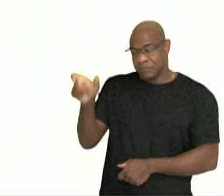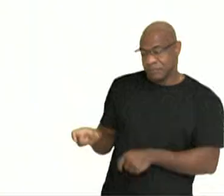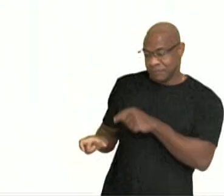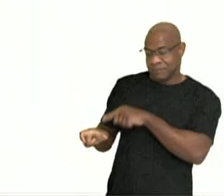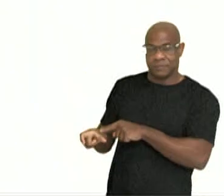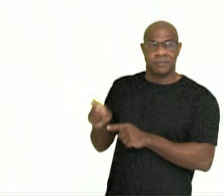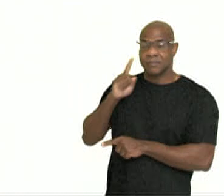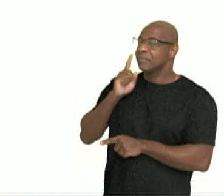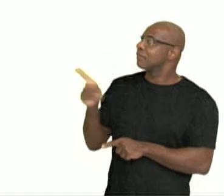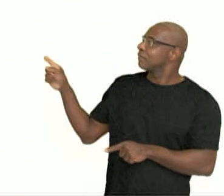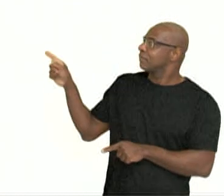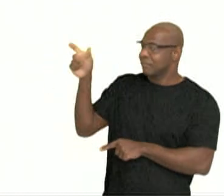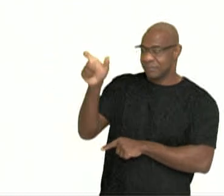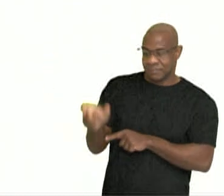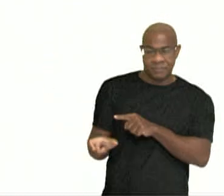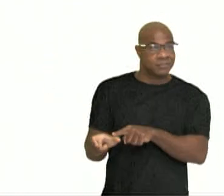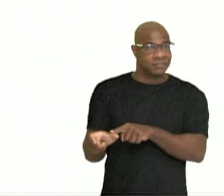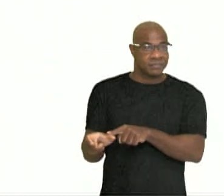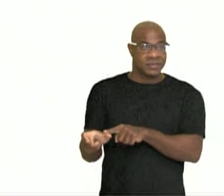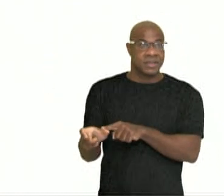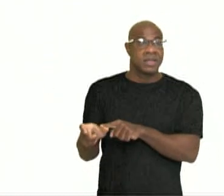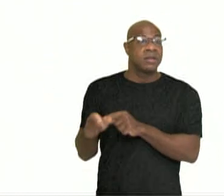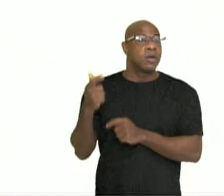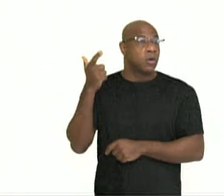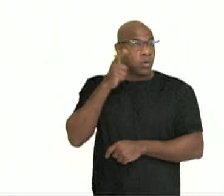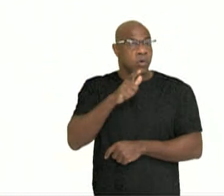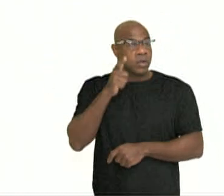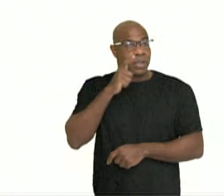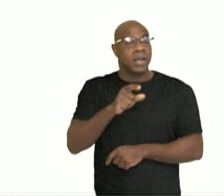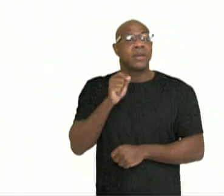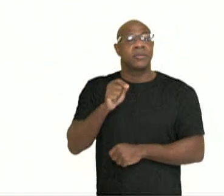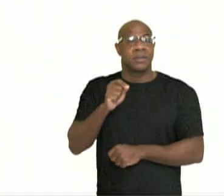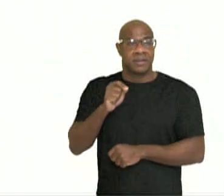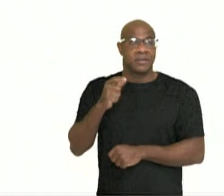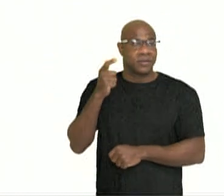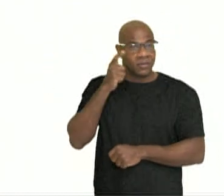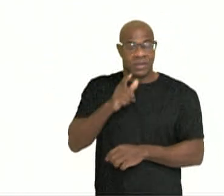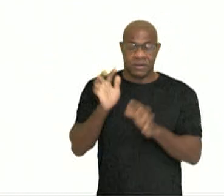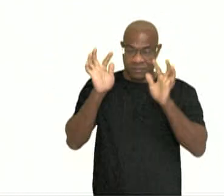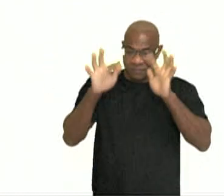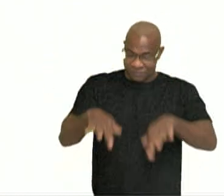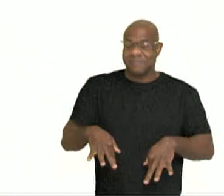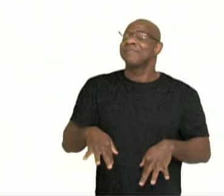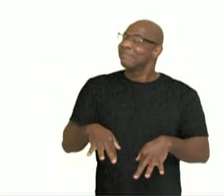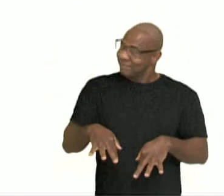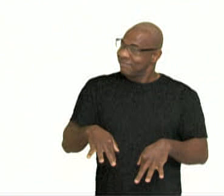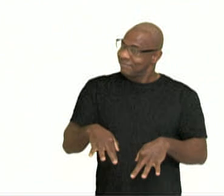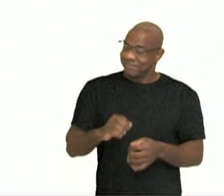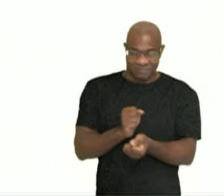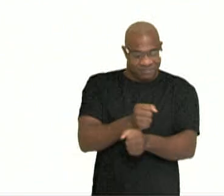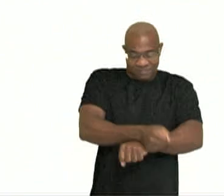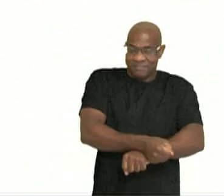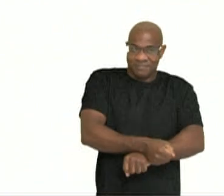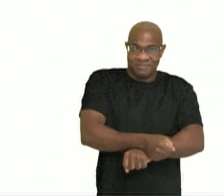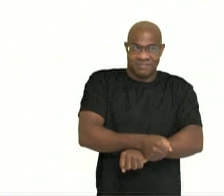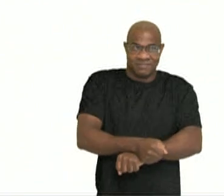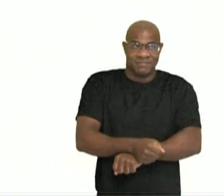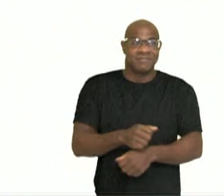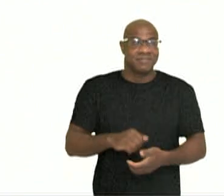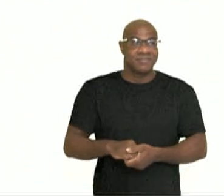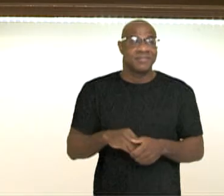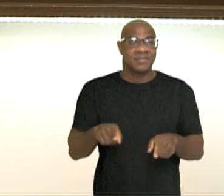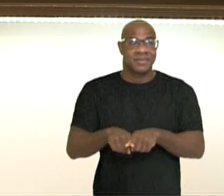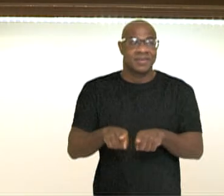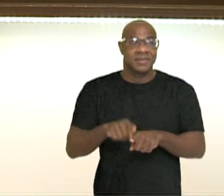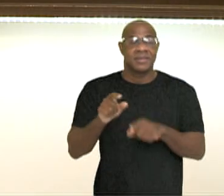parte ocidental da ilha. Então, ele consegue, de fato, executar o fim da escravidão e, não contente, ele também vai